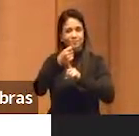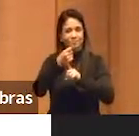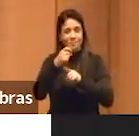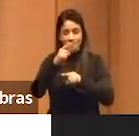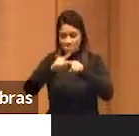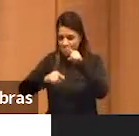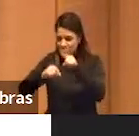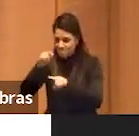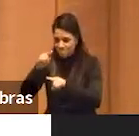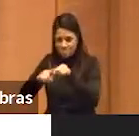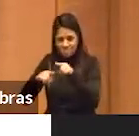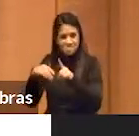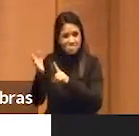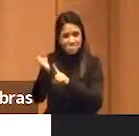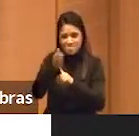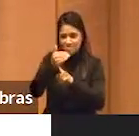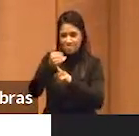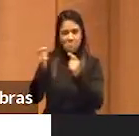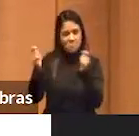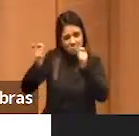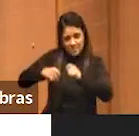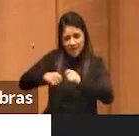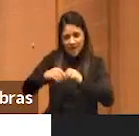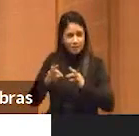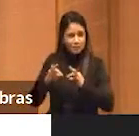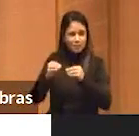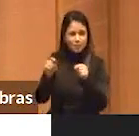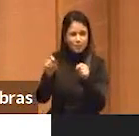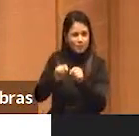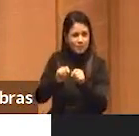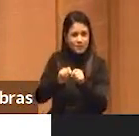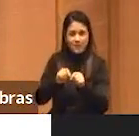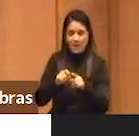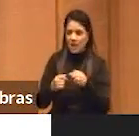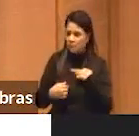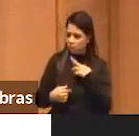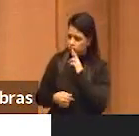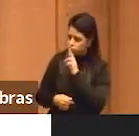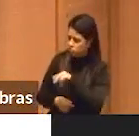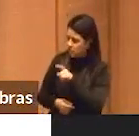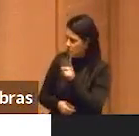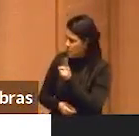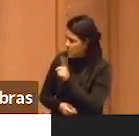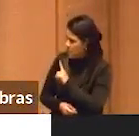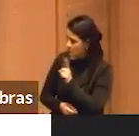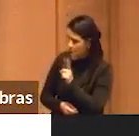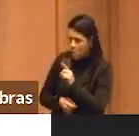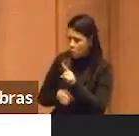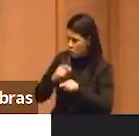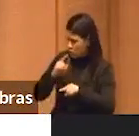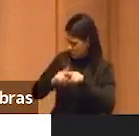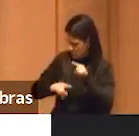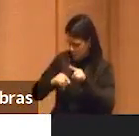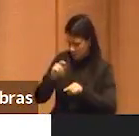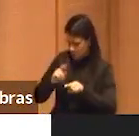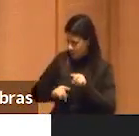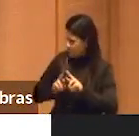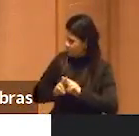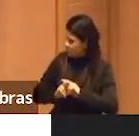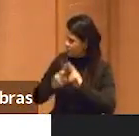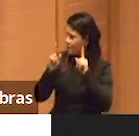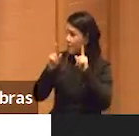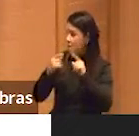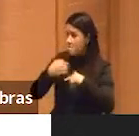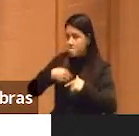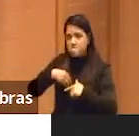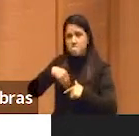essas ferramentas são nossas, a gente pode fazer tudo. aí começamos a dizer, não, mas isso não são só ferramentas, isso é